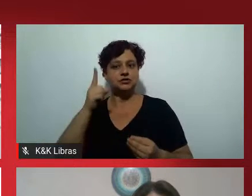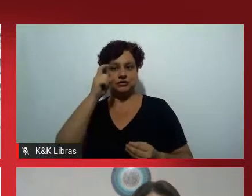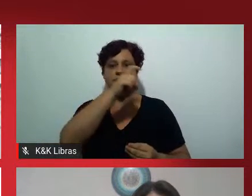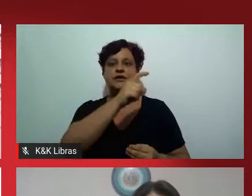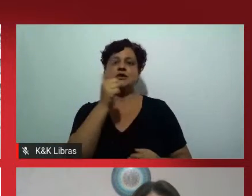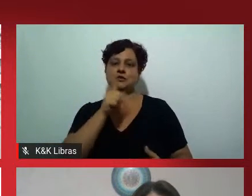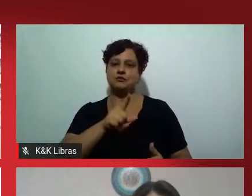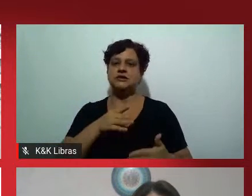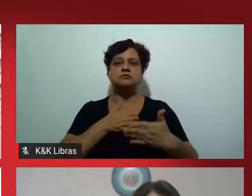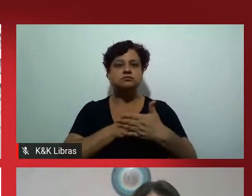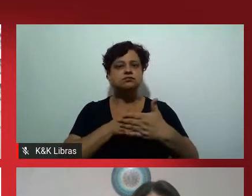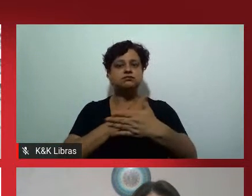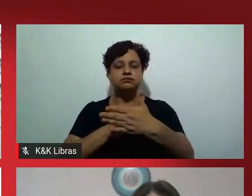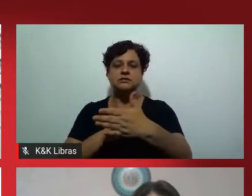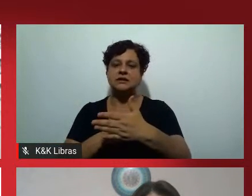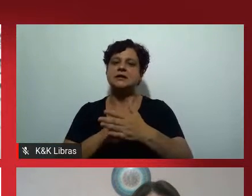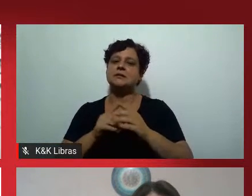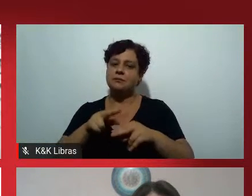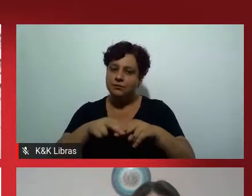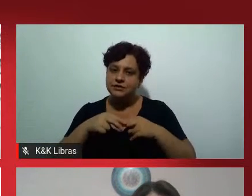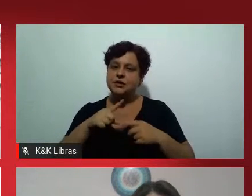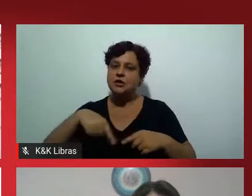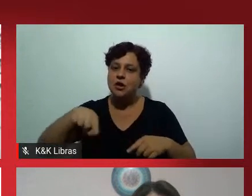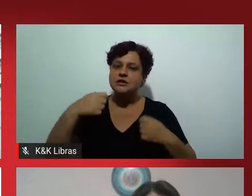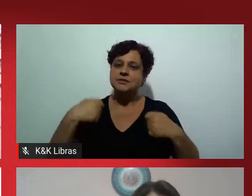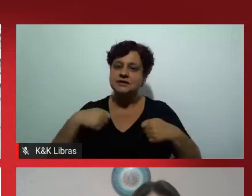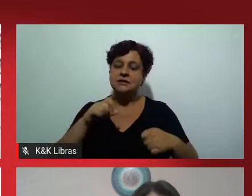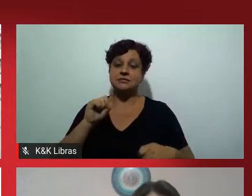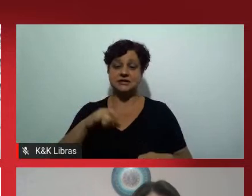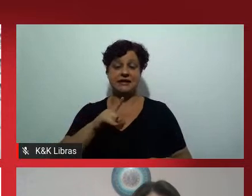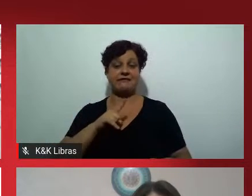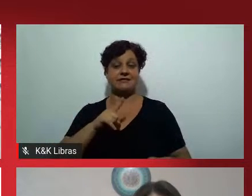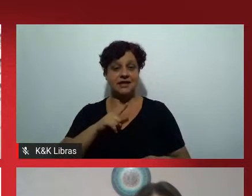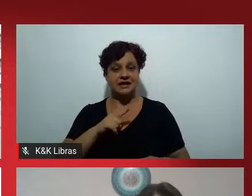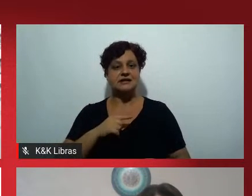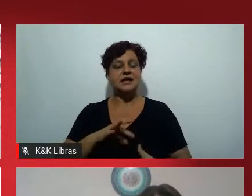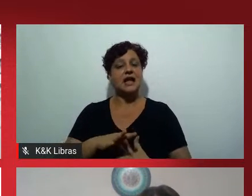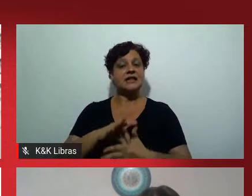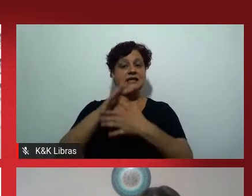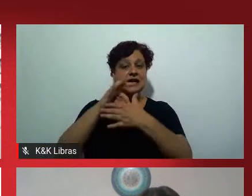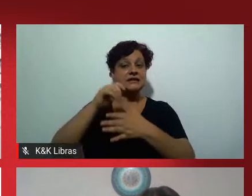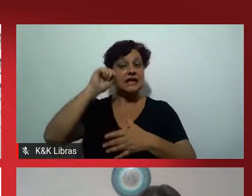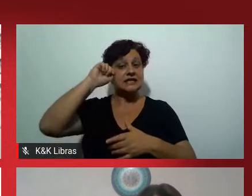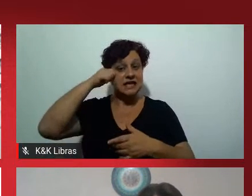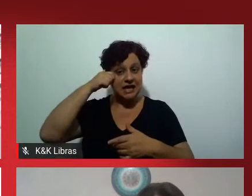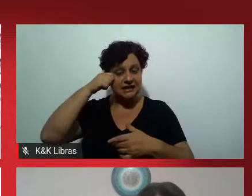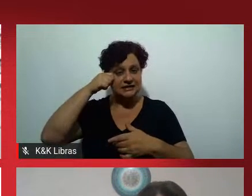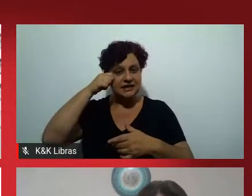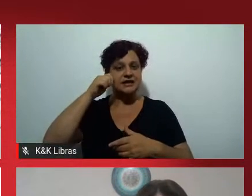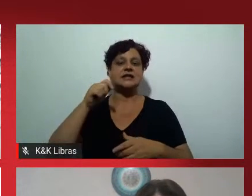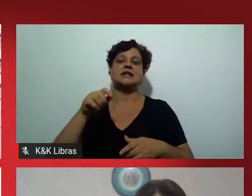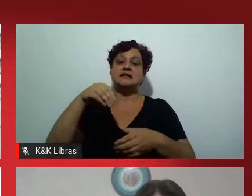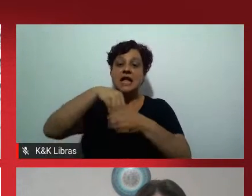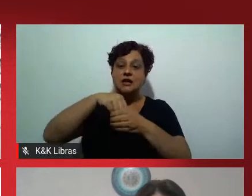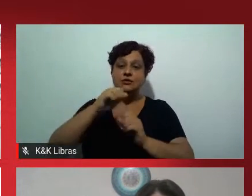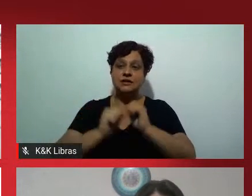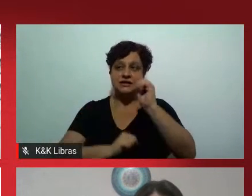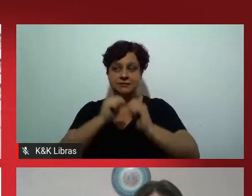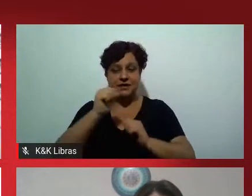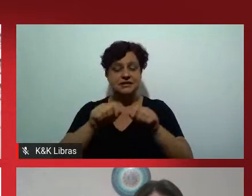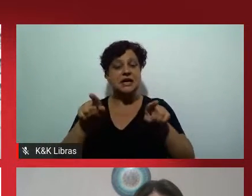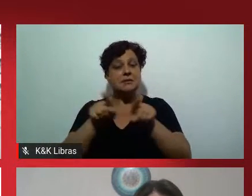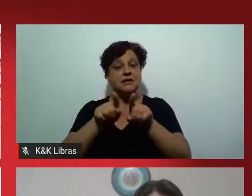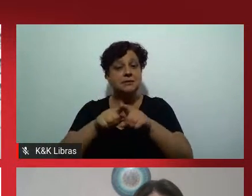espaço pouco acolhedor é nós precisamos ter não apenas lideranças negras e nervos nas empresas mas nós